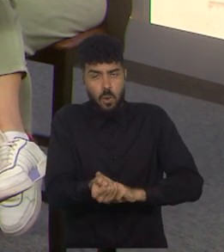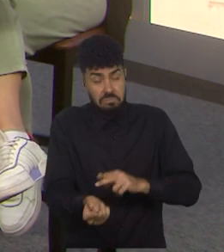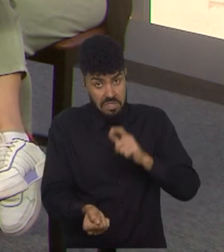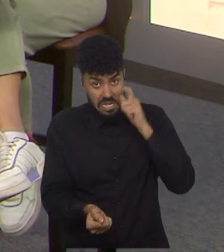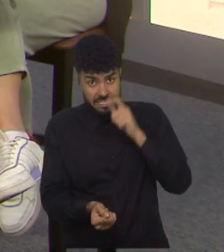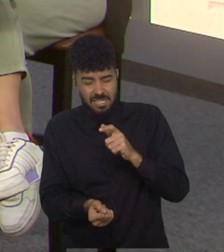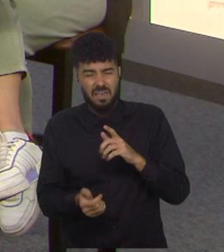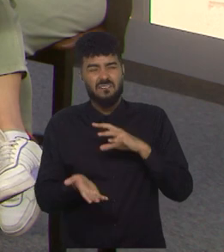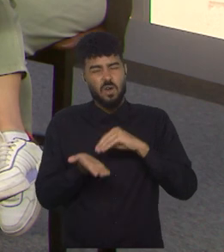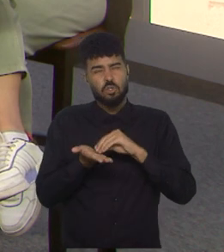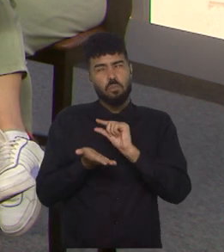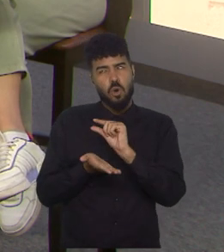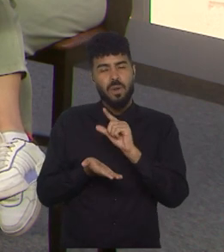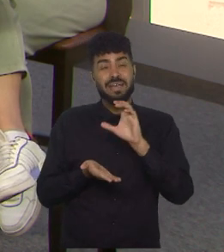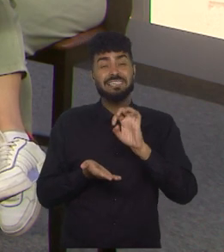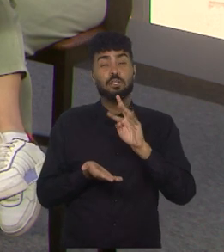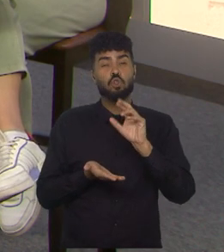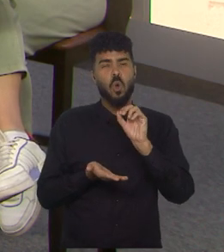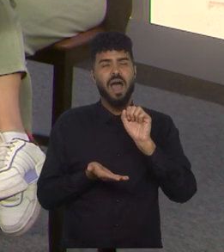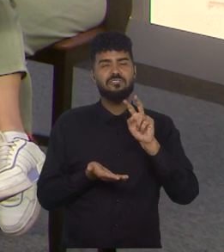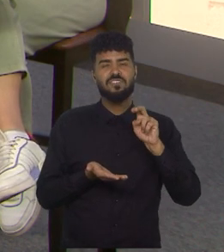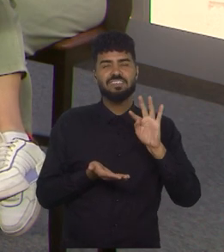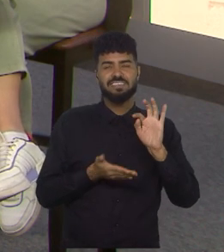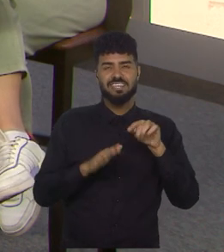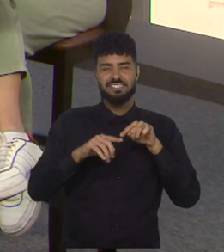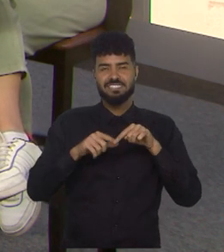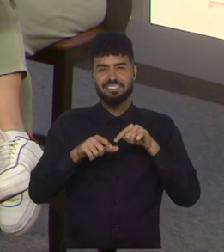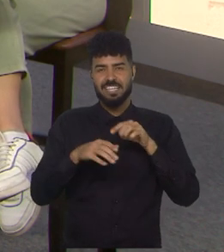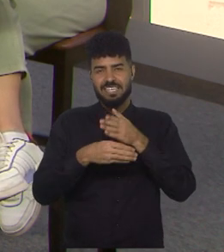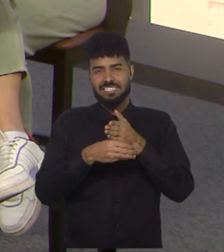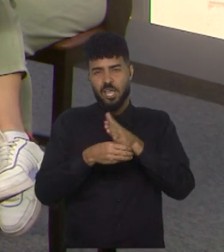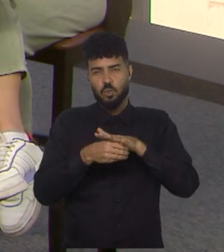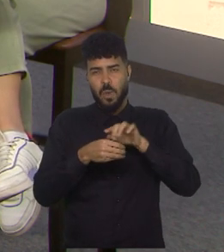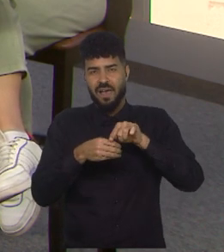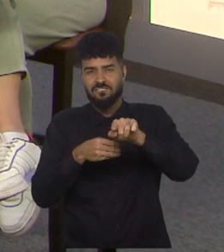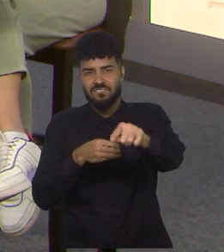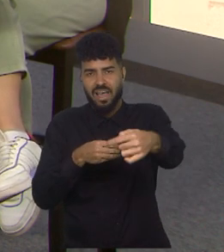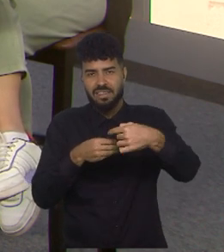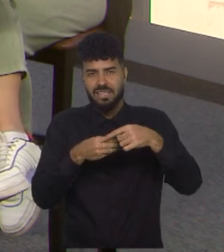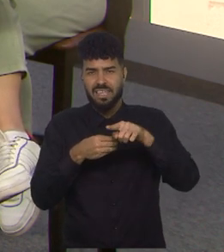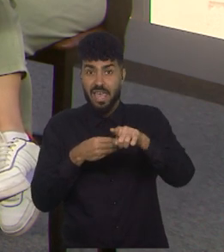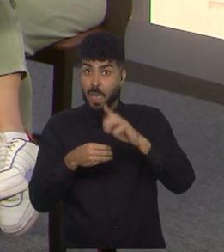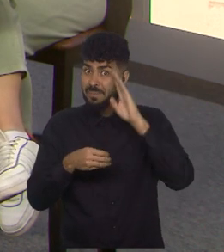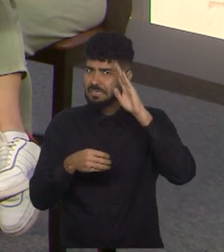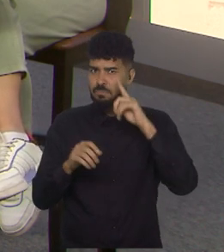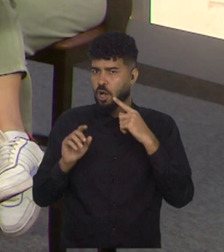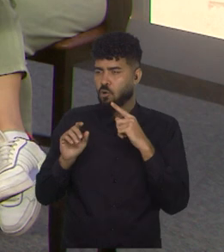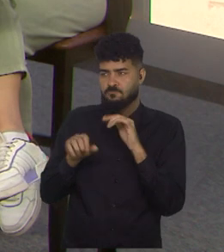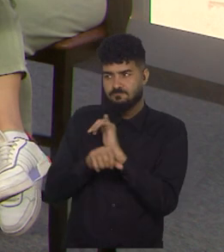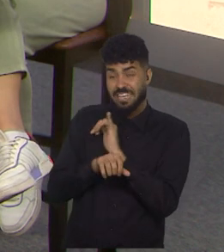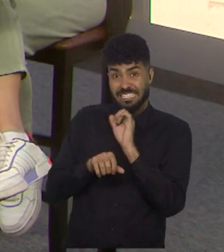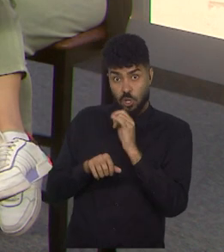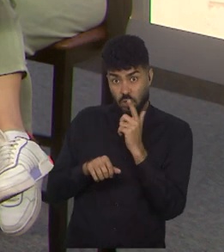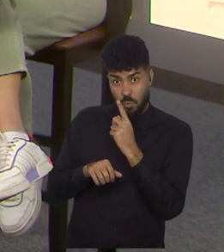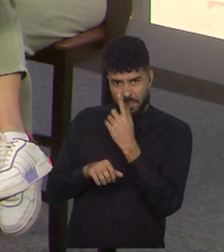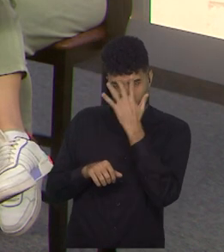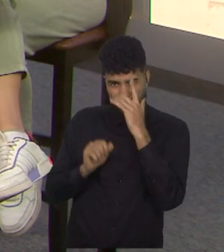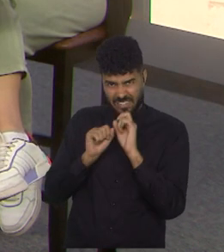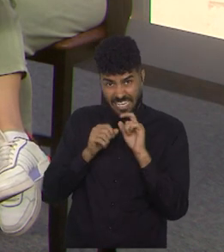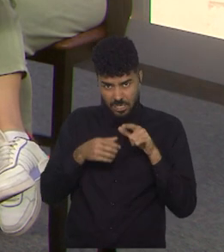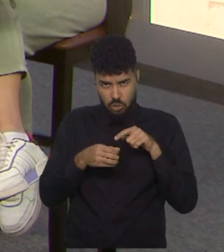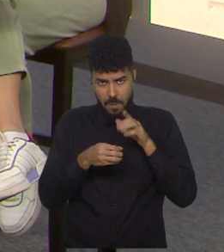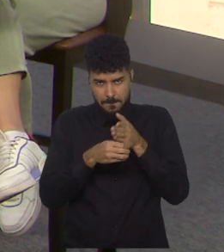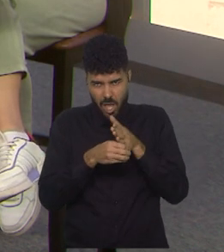centroavante. Eu acho que esse é o principal ponto aí para a Copa do Mundo, se conseguir alguém para fazer essa função. Eu acho que a